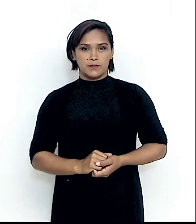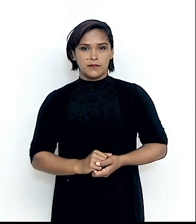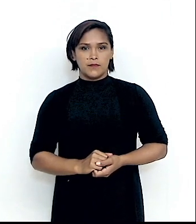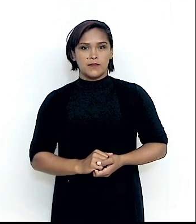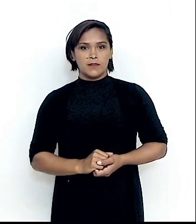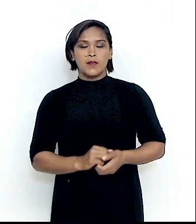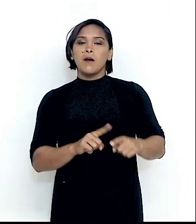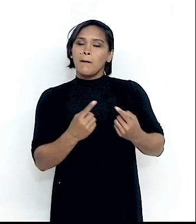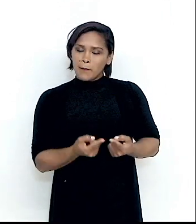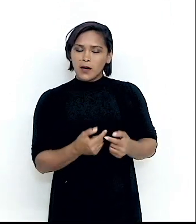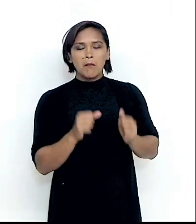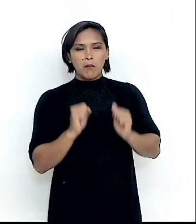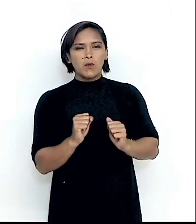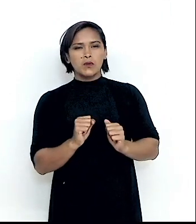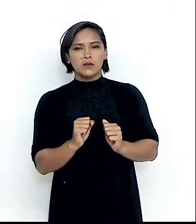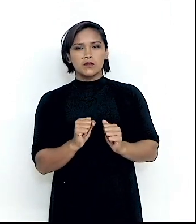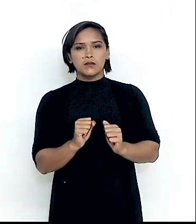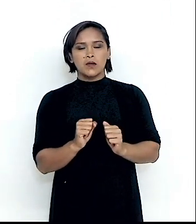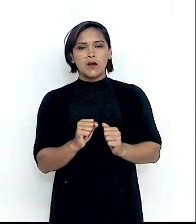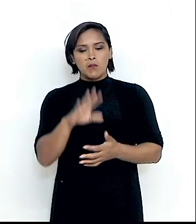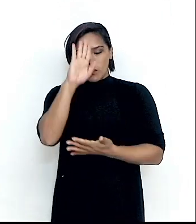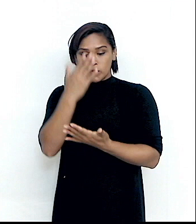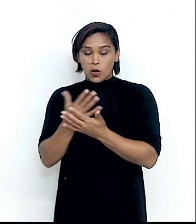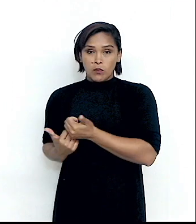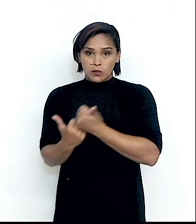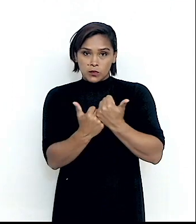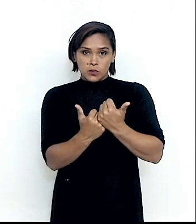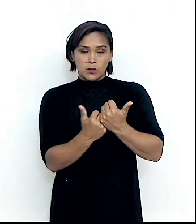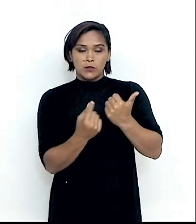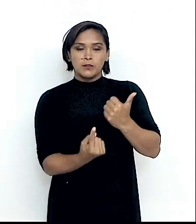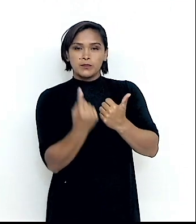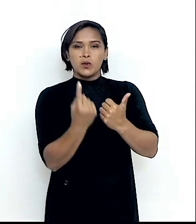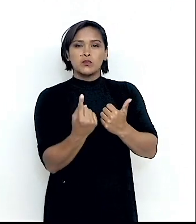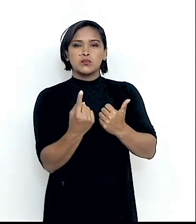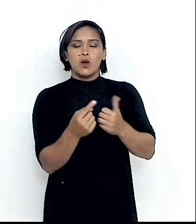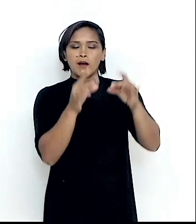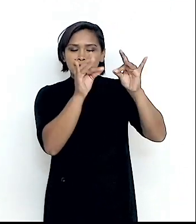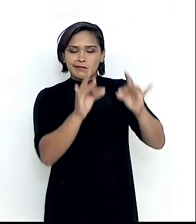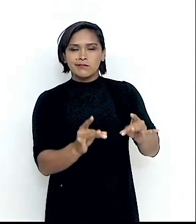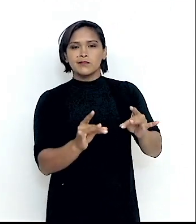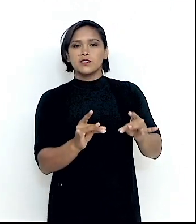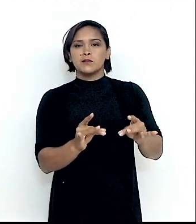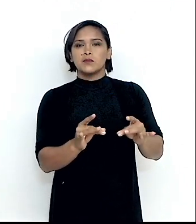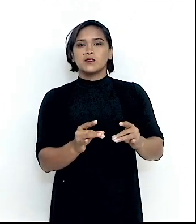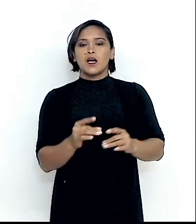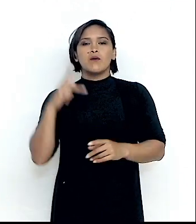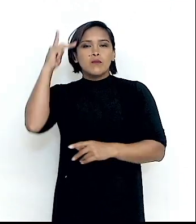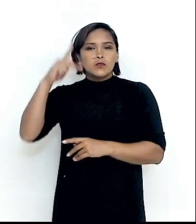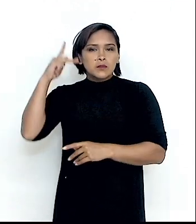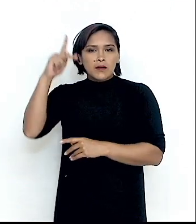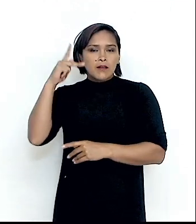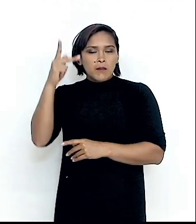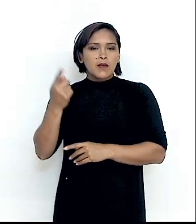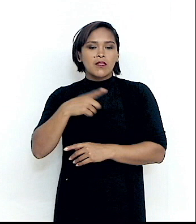Felizmente, nós podemos contar com a sensibilidade dos nossos parlamentares.